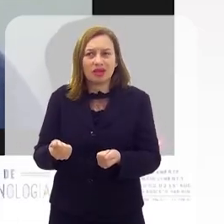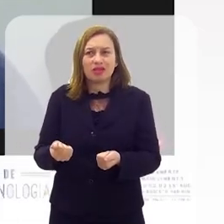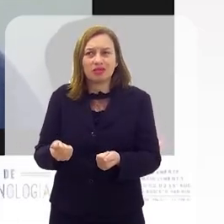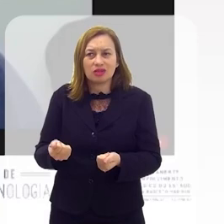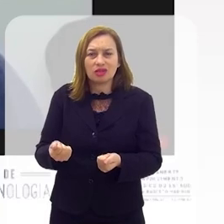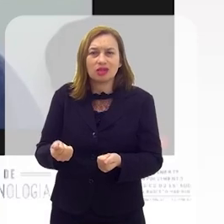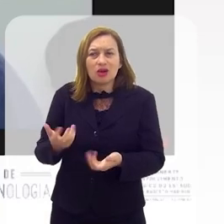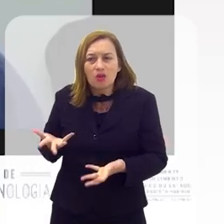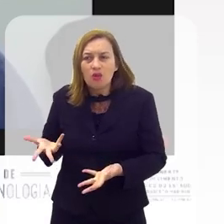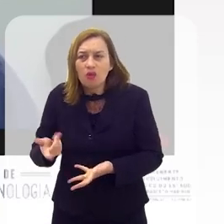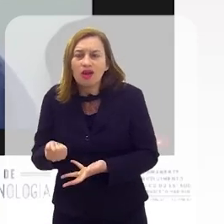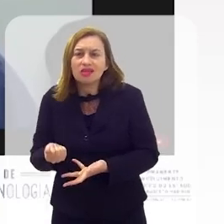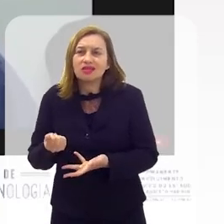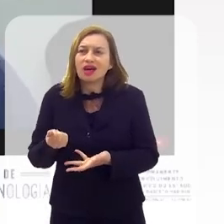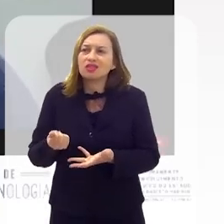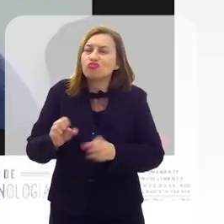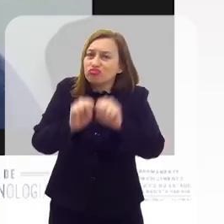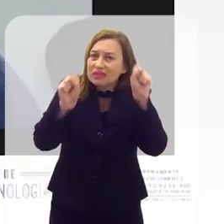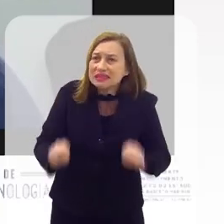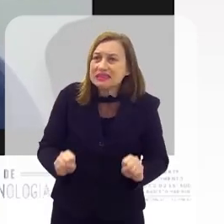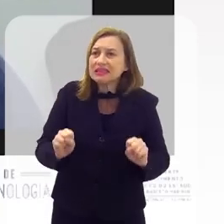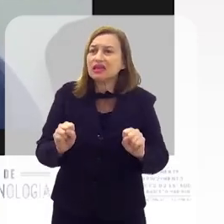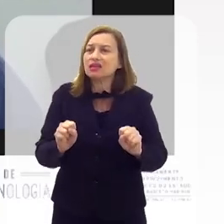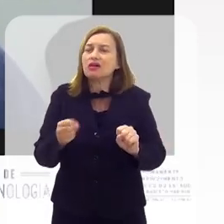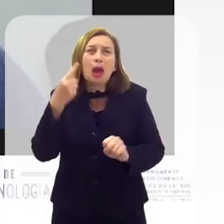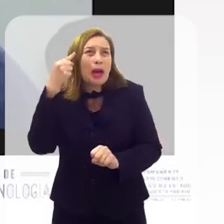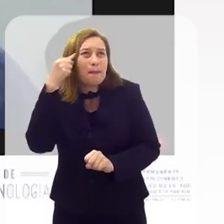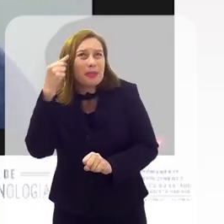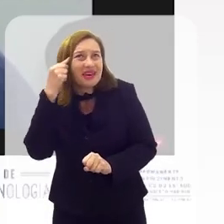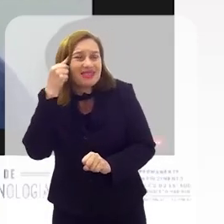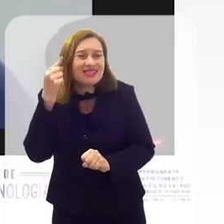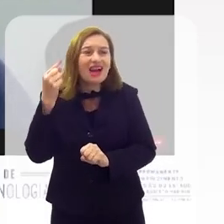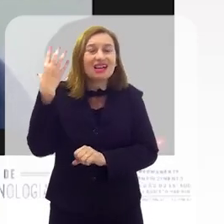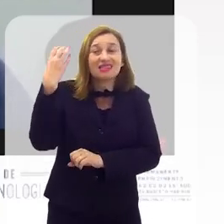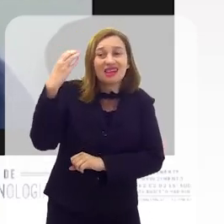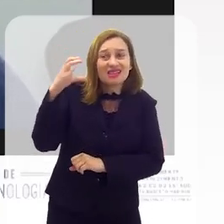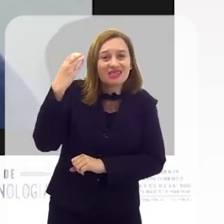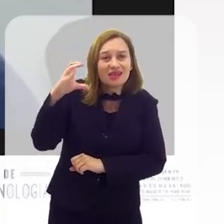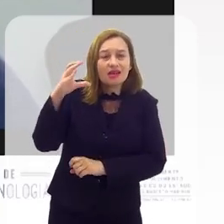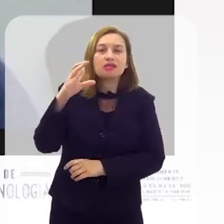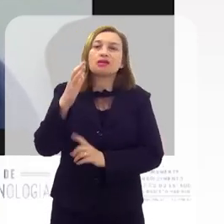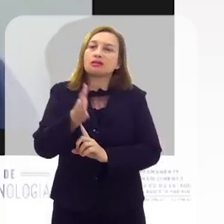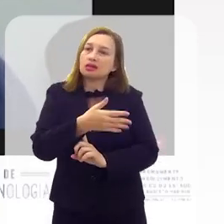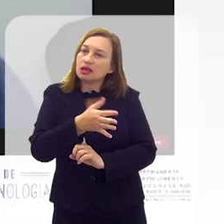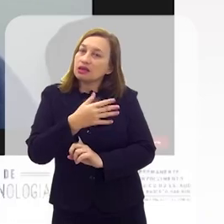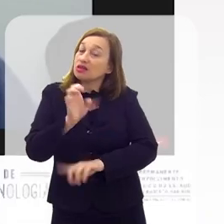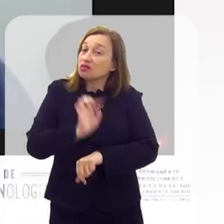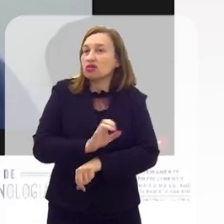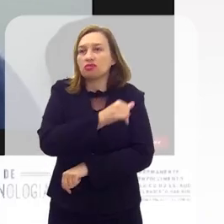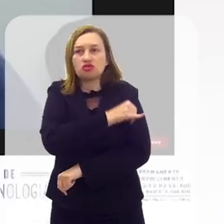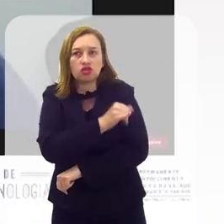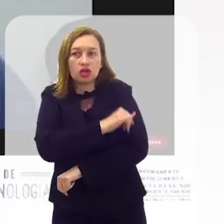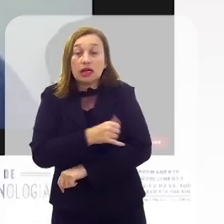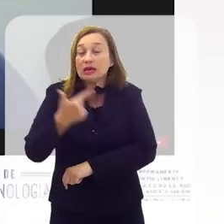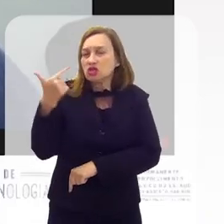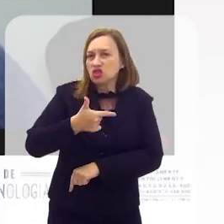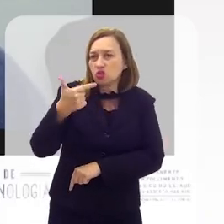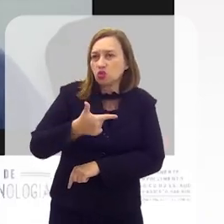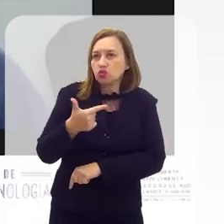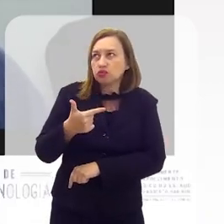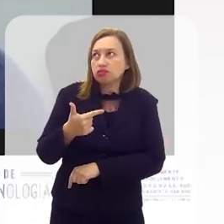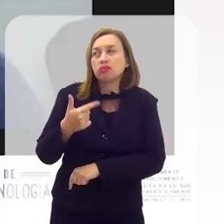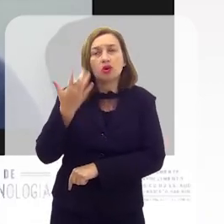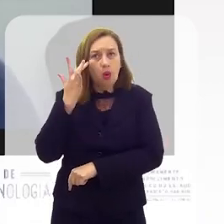funcione de uma forma engrenada, de forma concatenada com um sistema que venha a repensar a ciência,